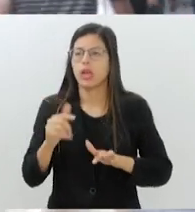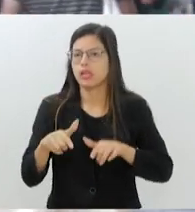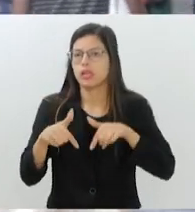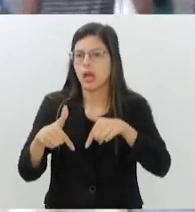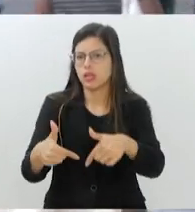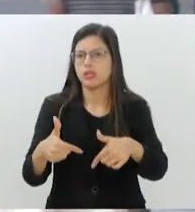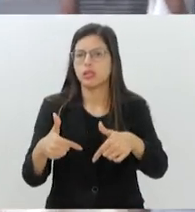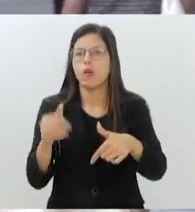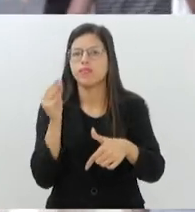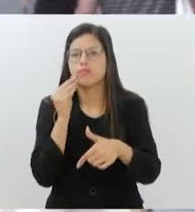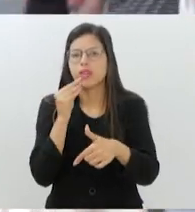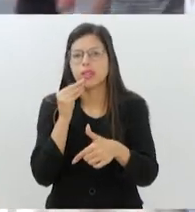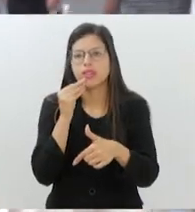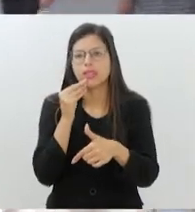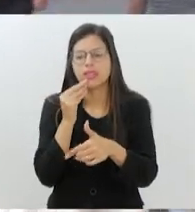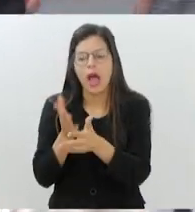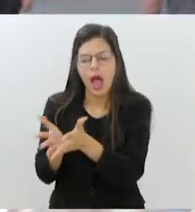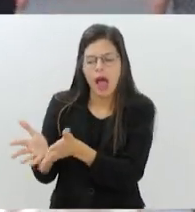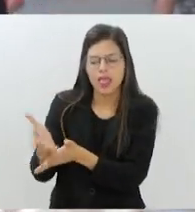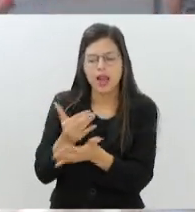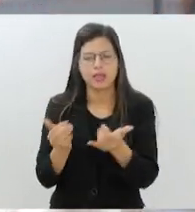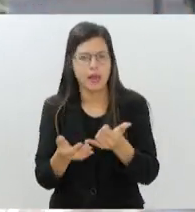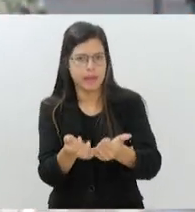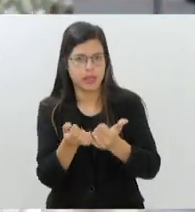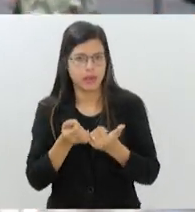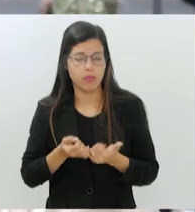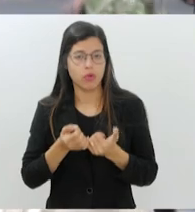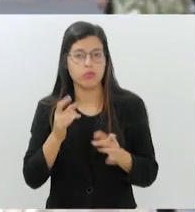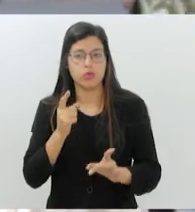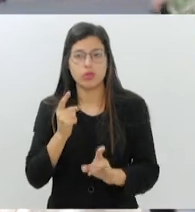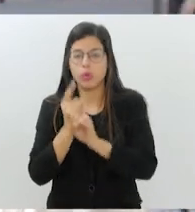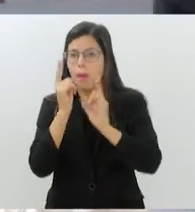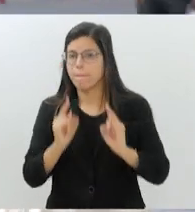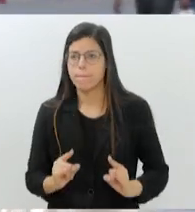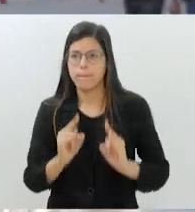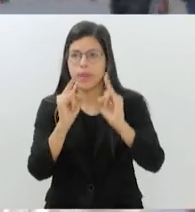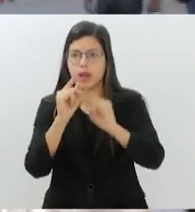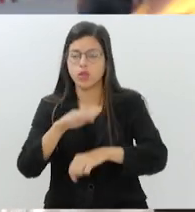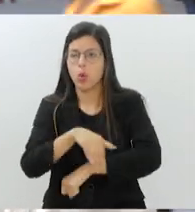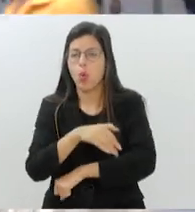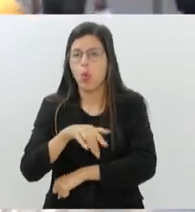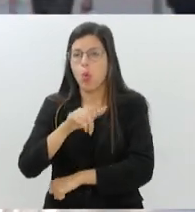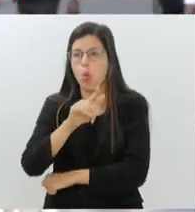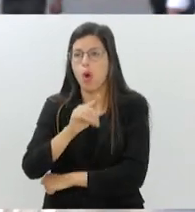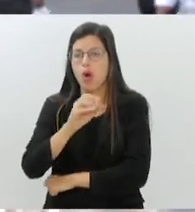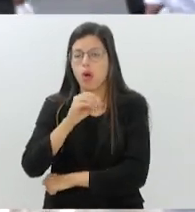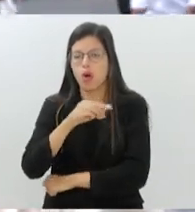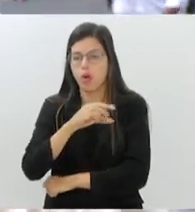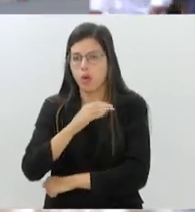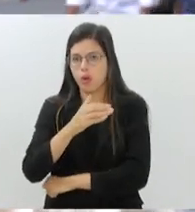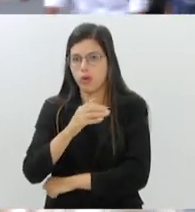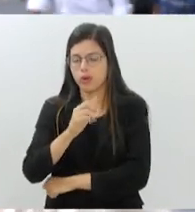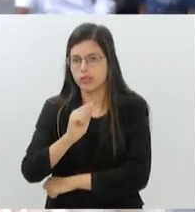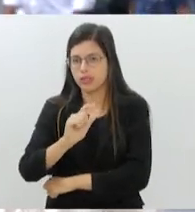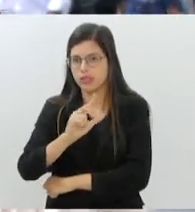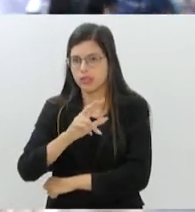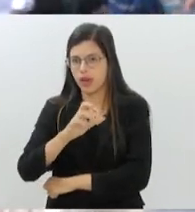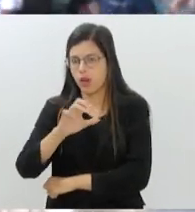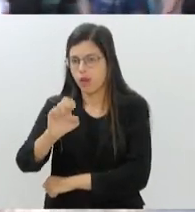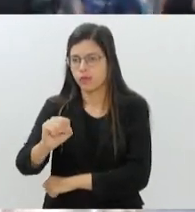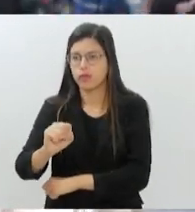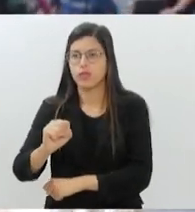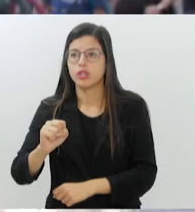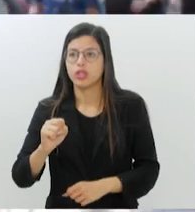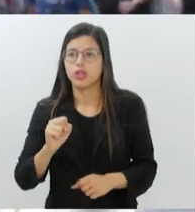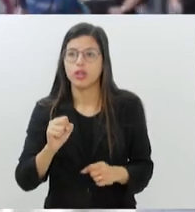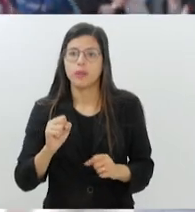levantar esse nosso patrimônio. Por exemplo, nós descobrimos um edifício inteiro, na rua Gonçalves Dias, 82, que a loja paga aluguel para